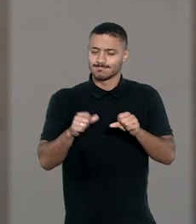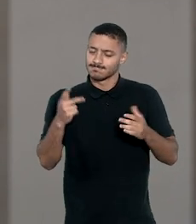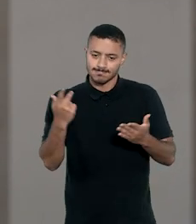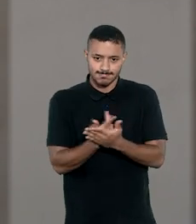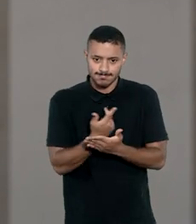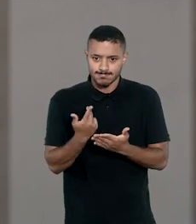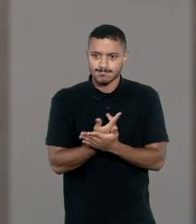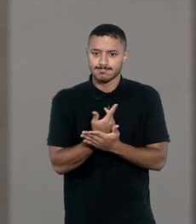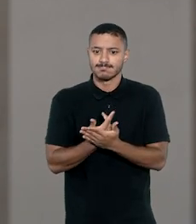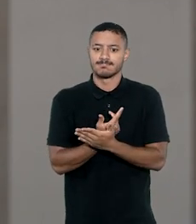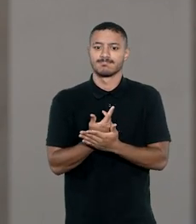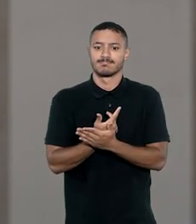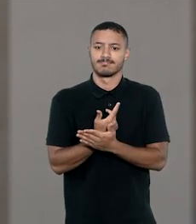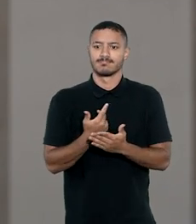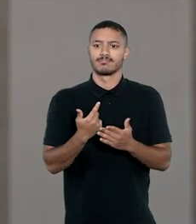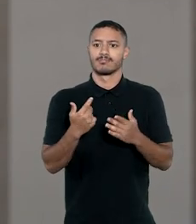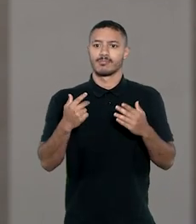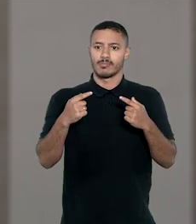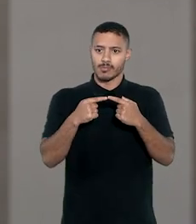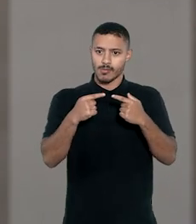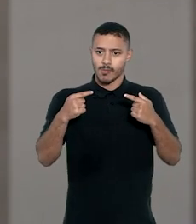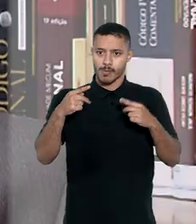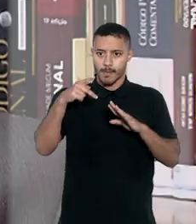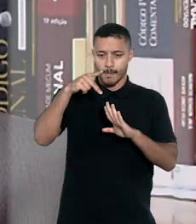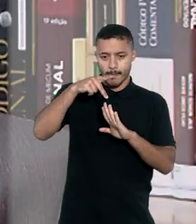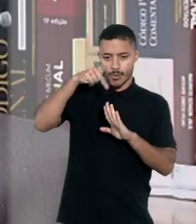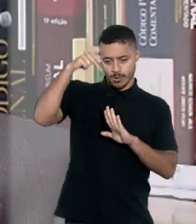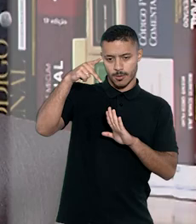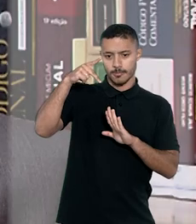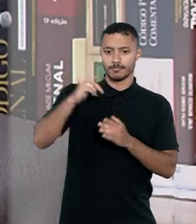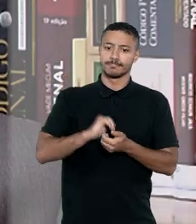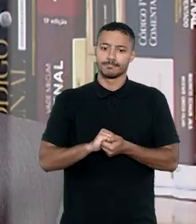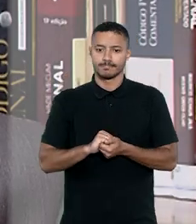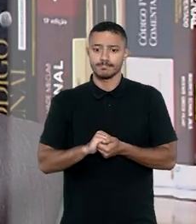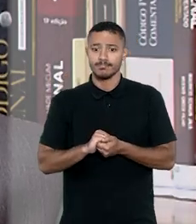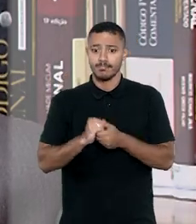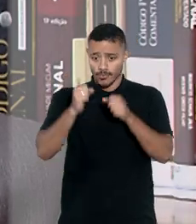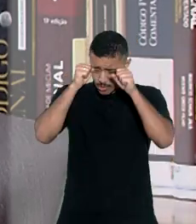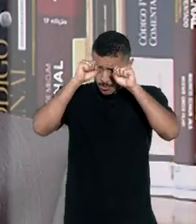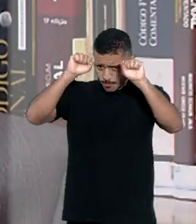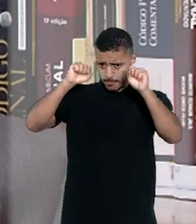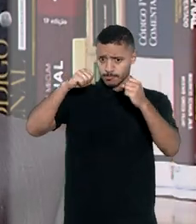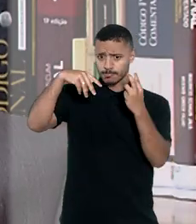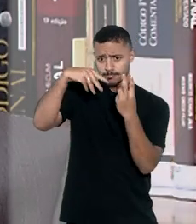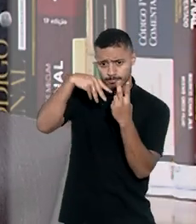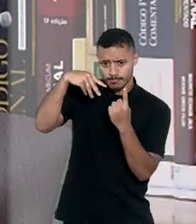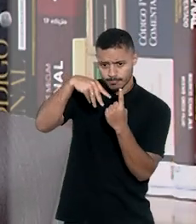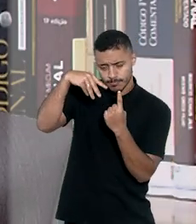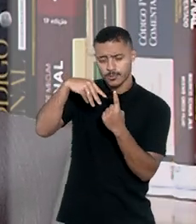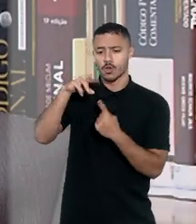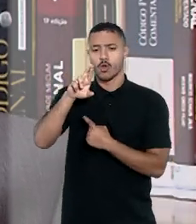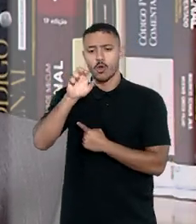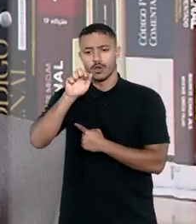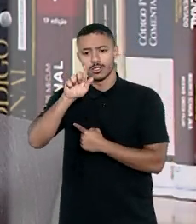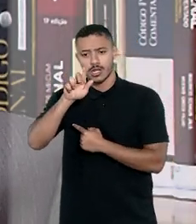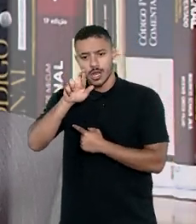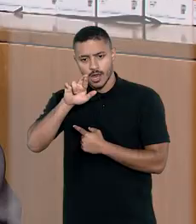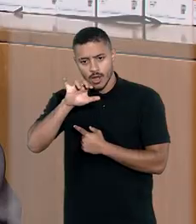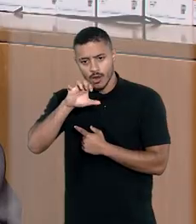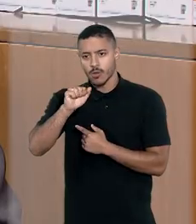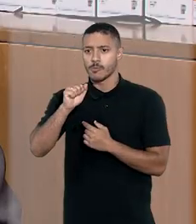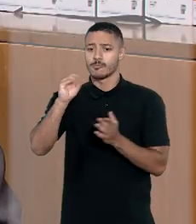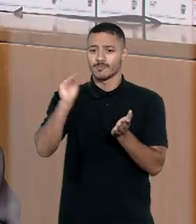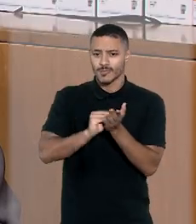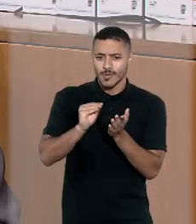estava em conformidade com a portaria. Para o relator do caso no Superior Tribunal de Justiça, ministro Rogério Schetti Cruz,